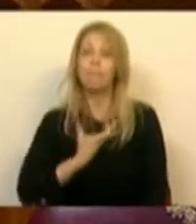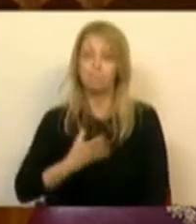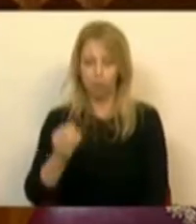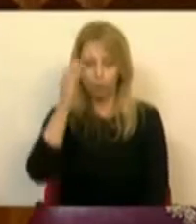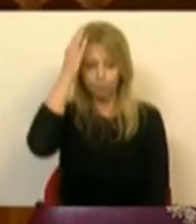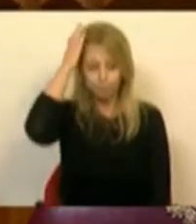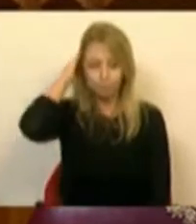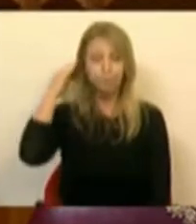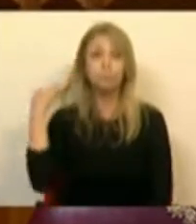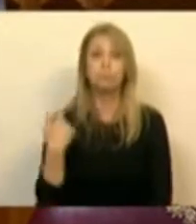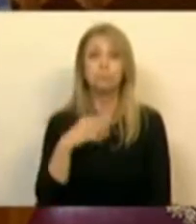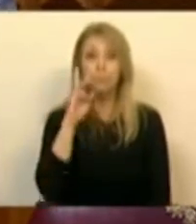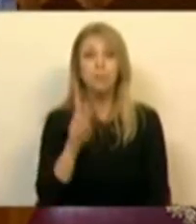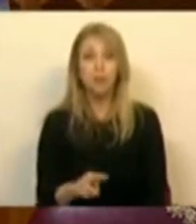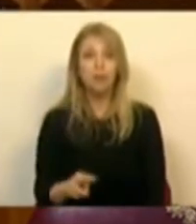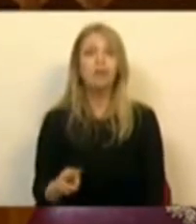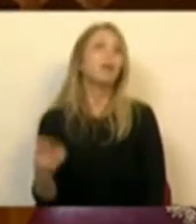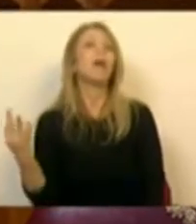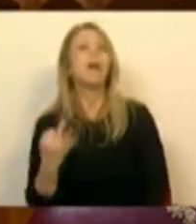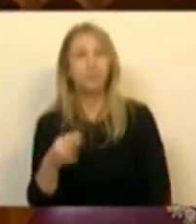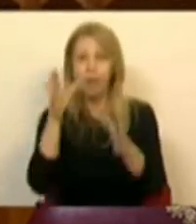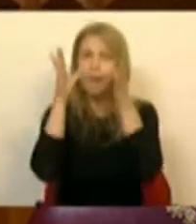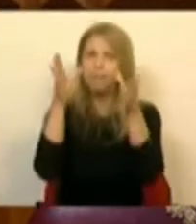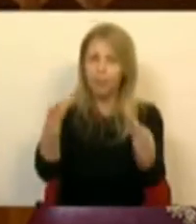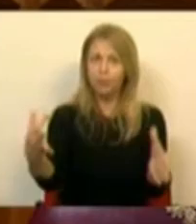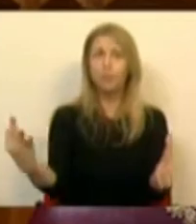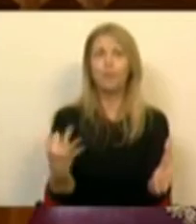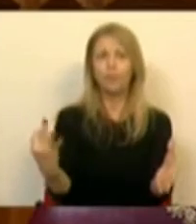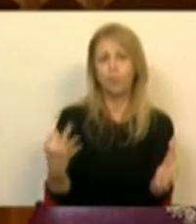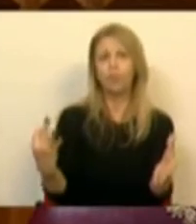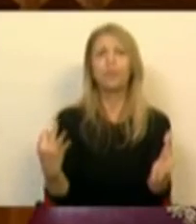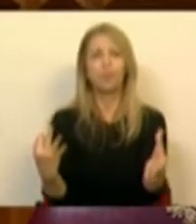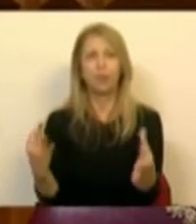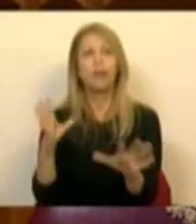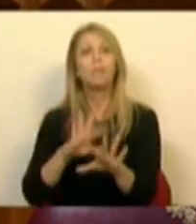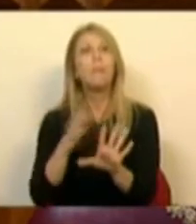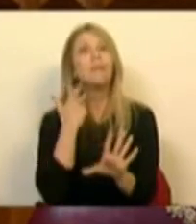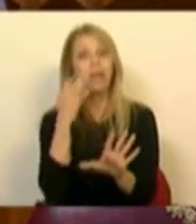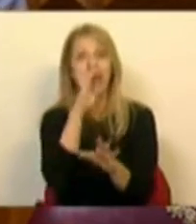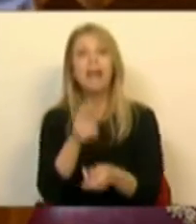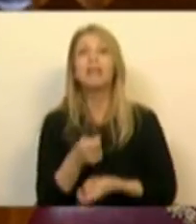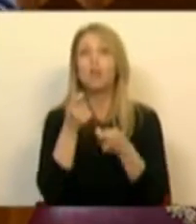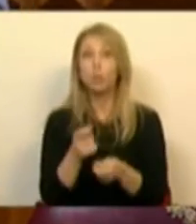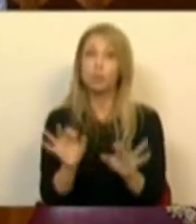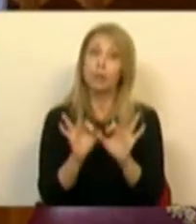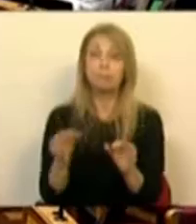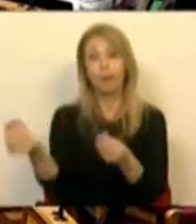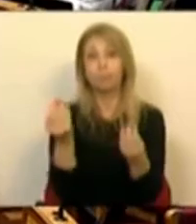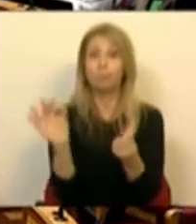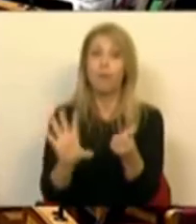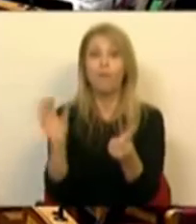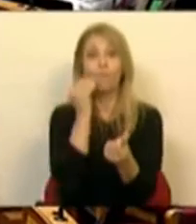Eu vi que o Sr. Deputado João Dias estava efetivamente atento, principalmente na parte da questão da pequena agricultura, como é a panagem.